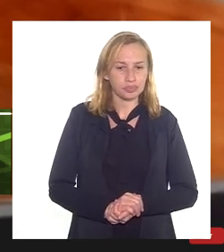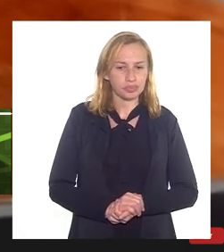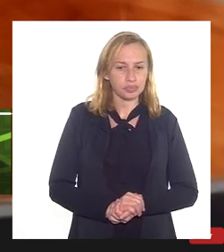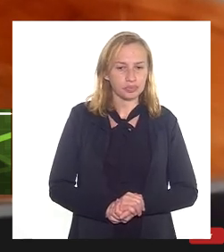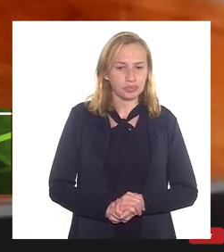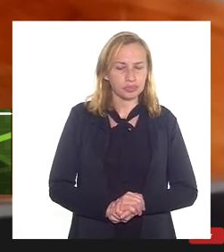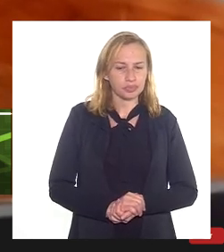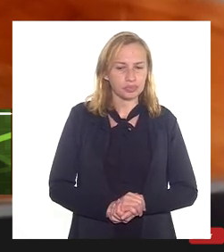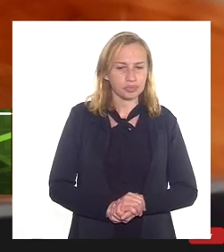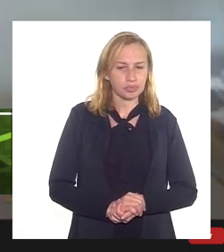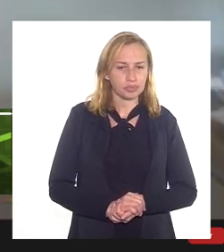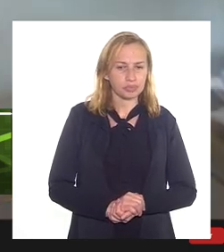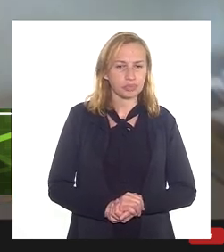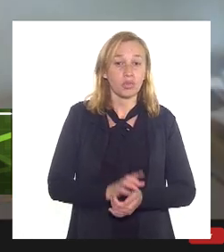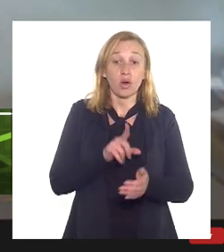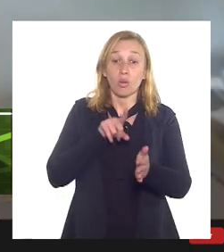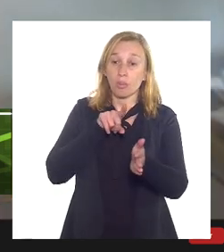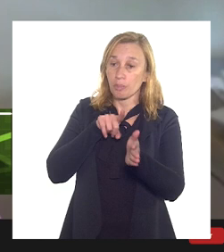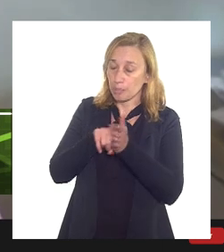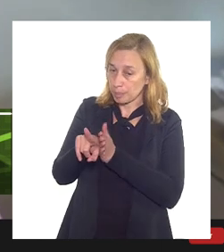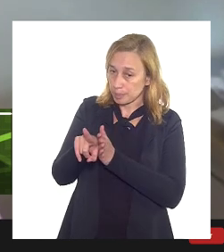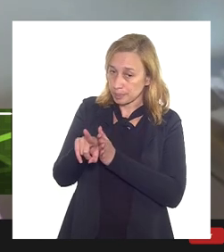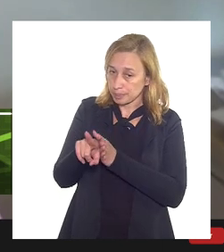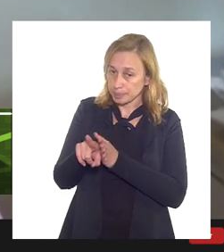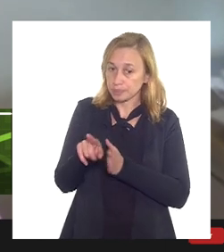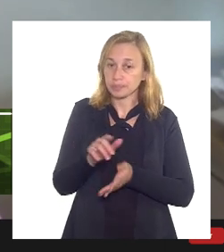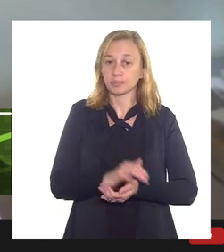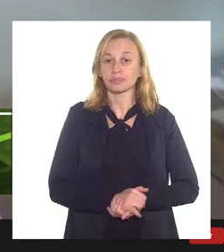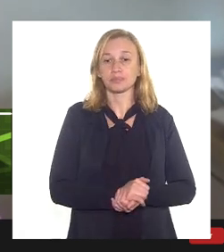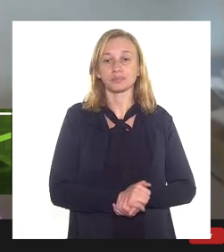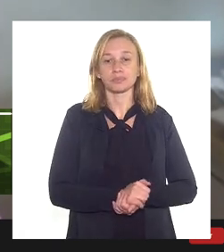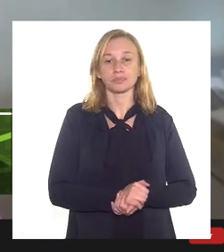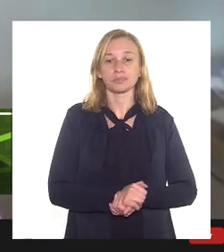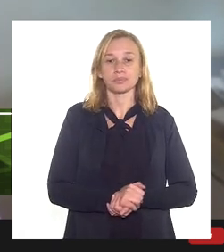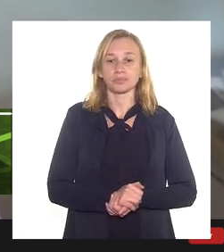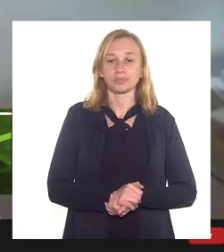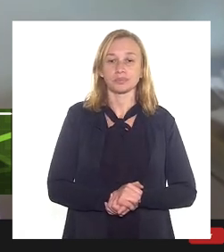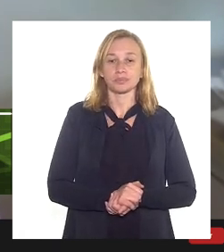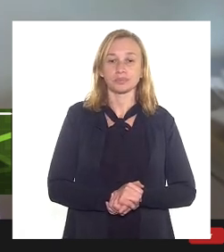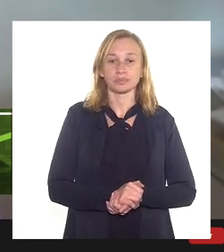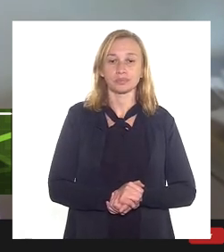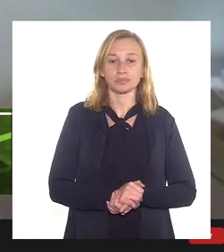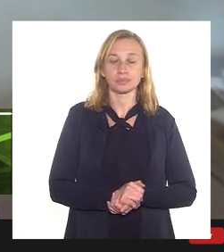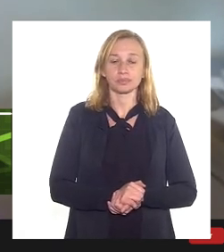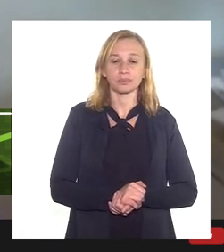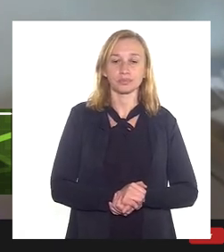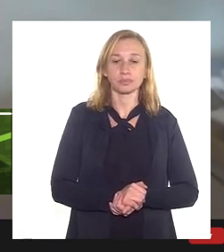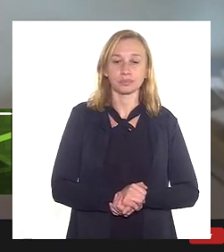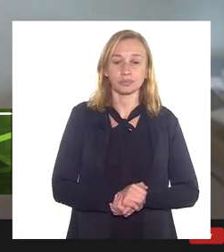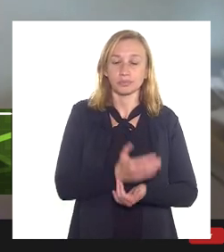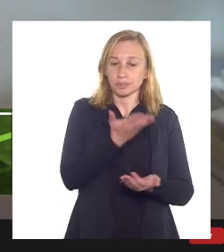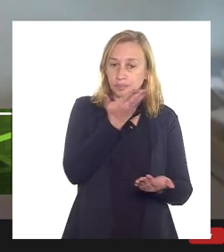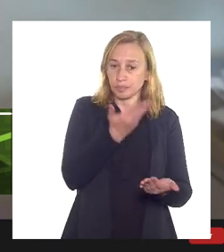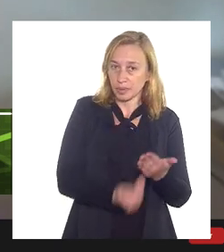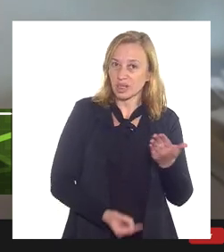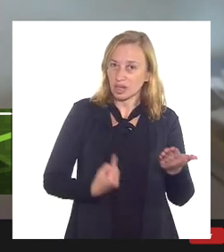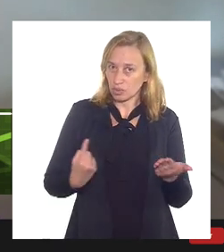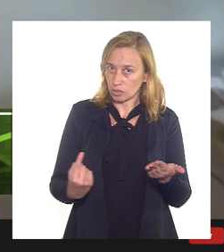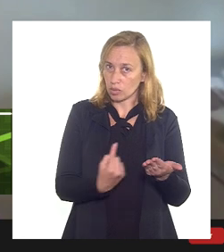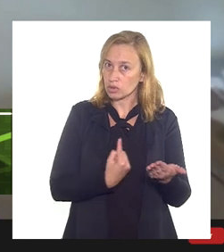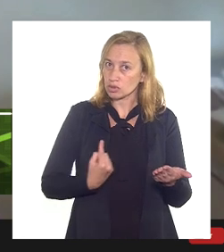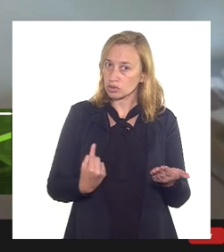eu perguntei se nós vamos também perder uma